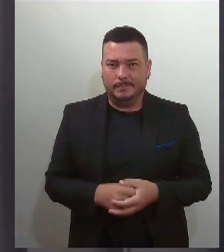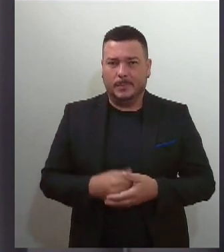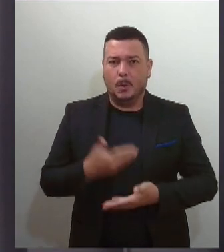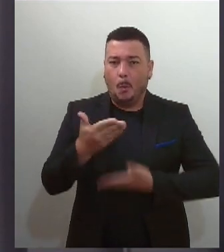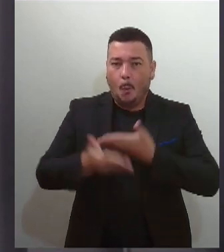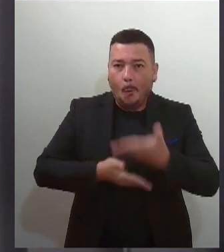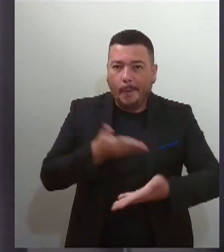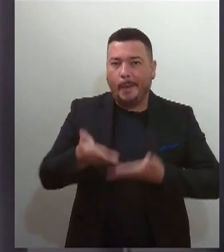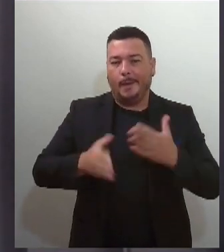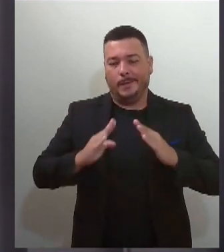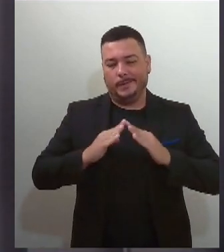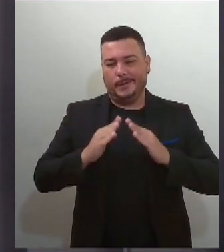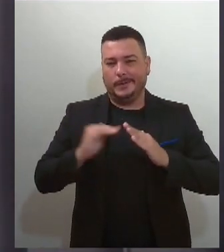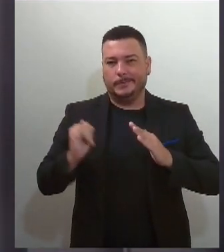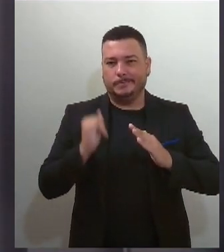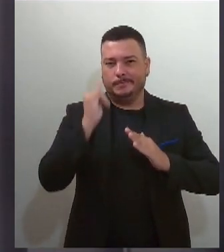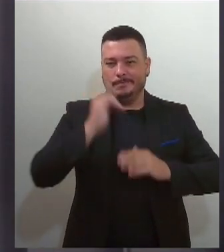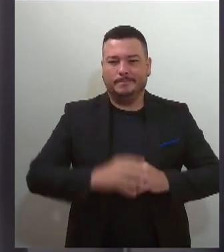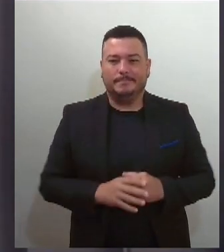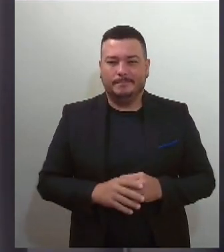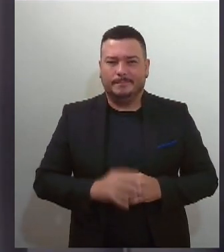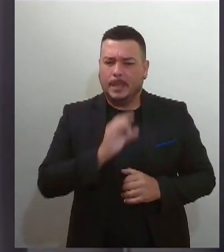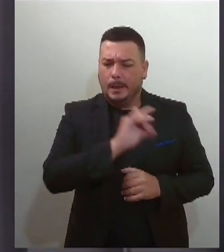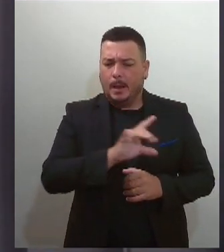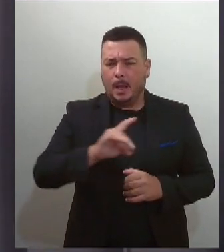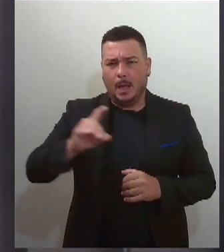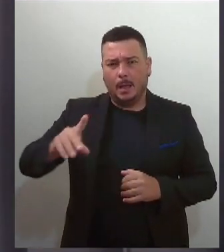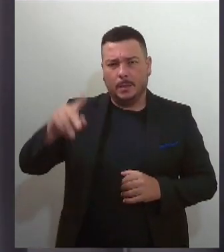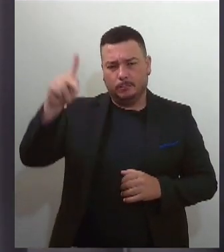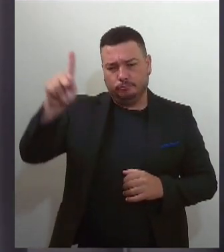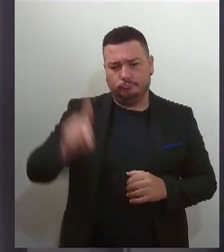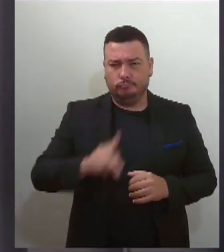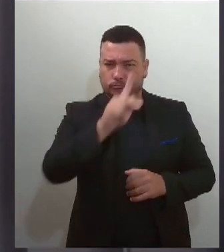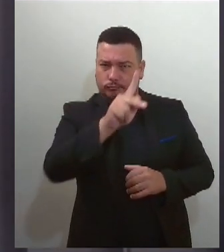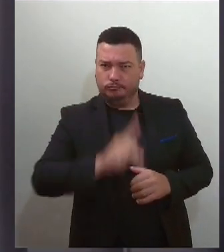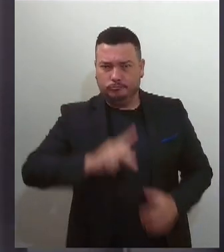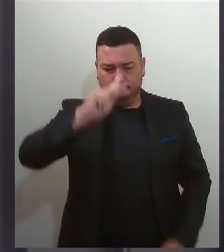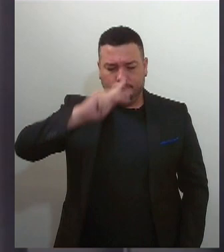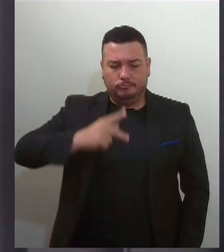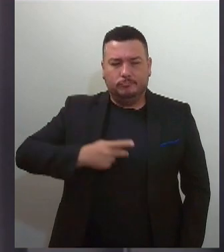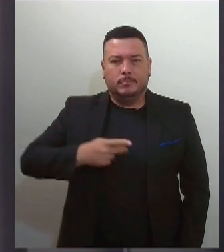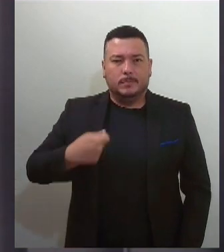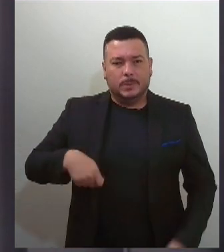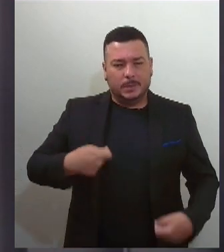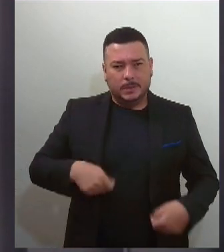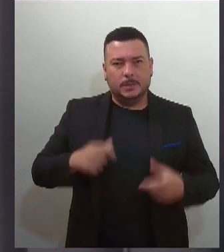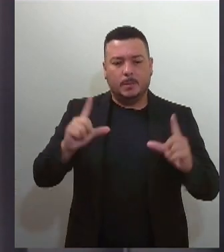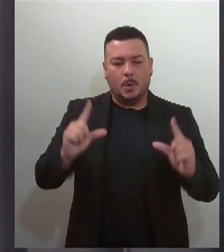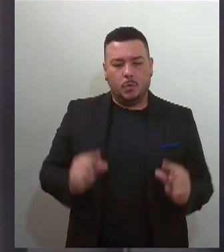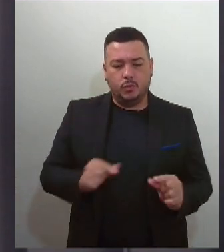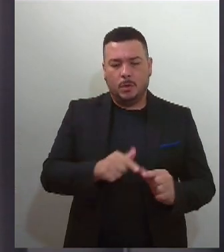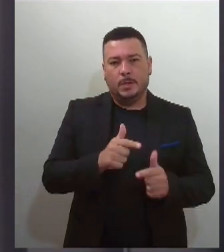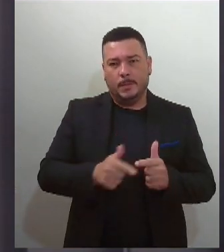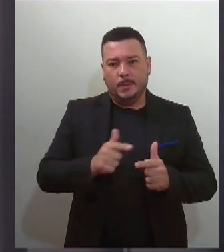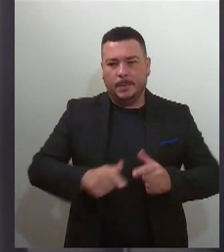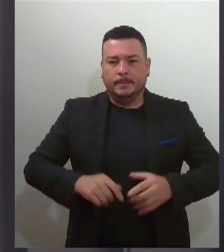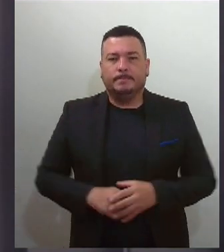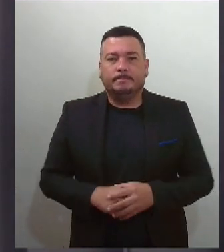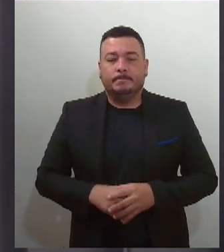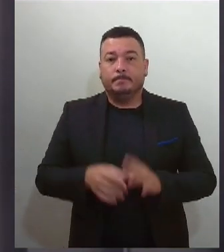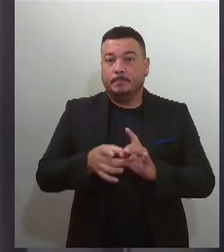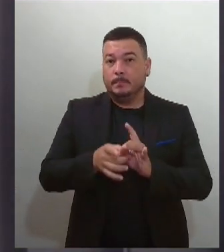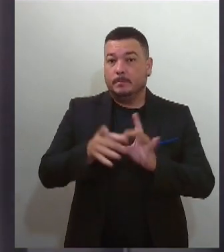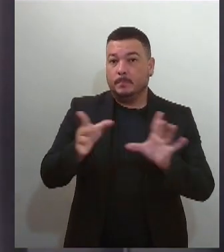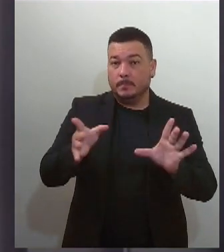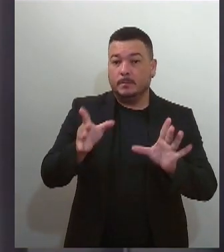Importante, viu, gente? Cada um fazendo o seu papel para melhorar e diminuir esses números, tá? Estão abertas as inscrições do